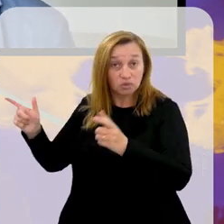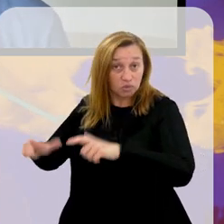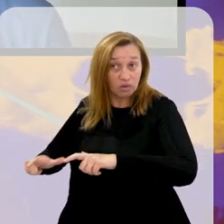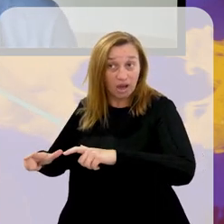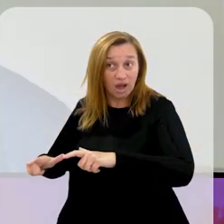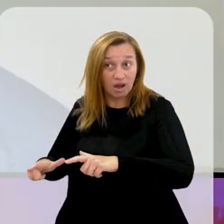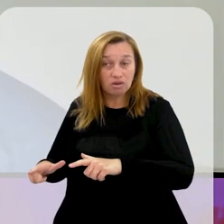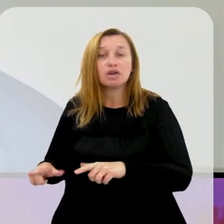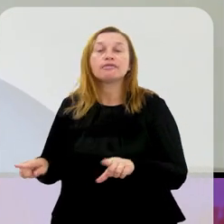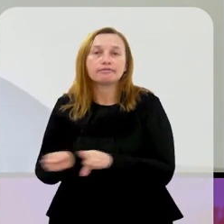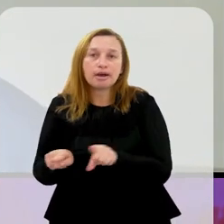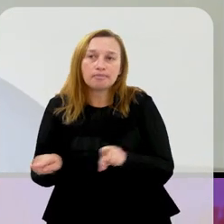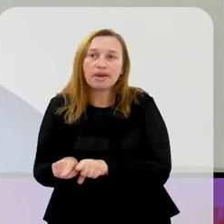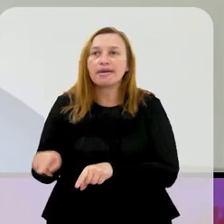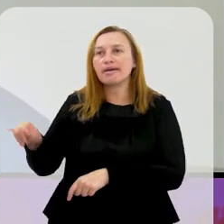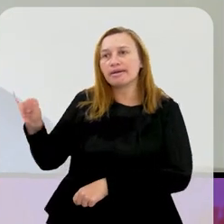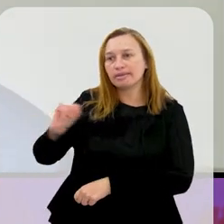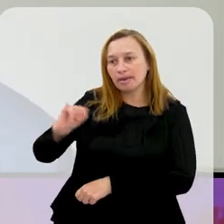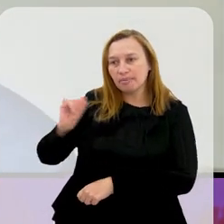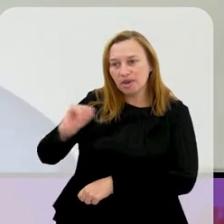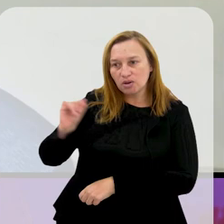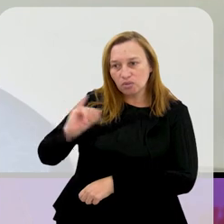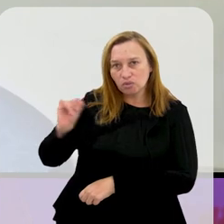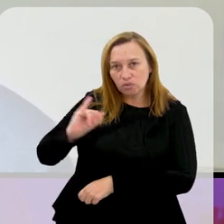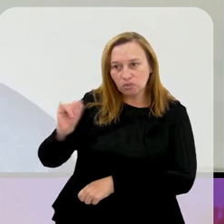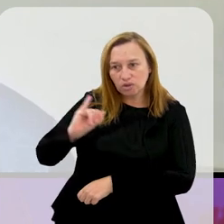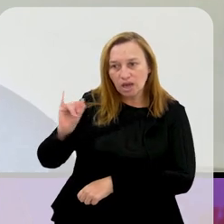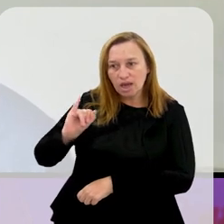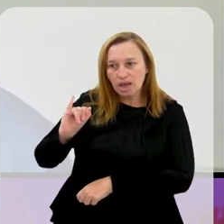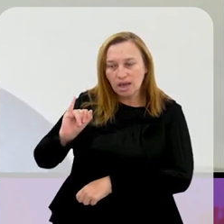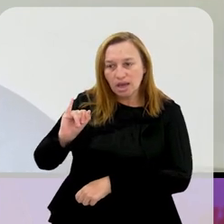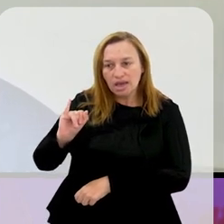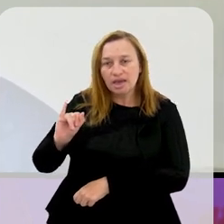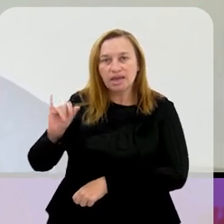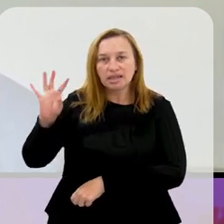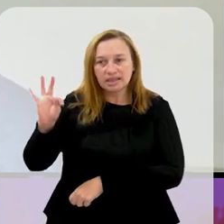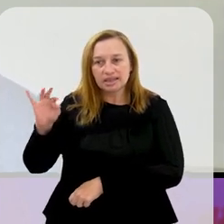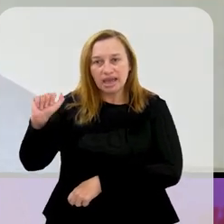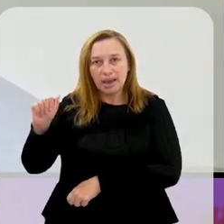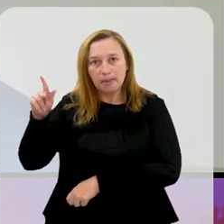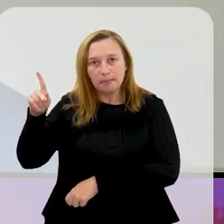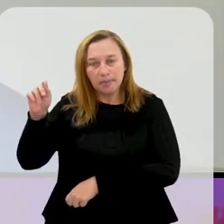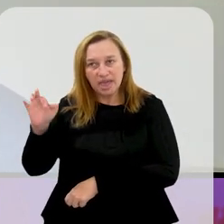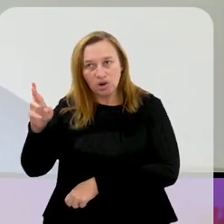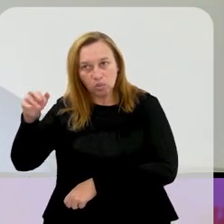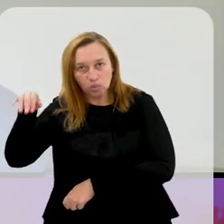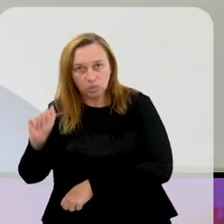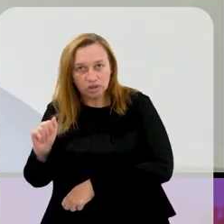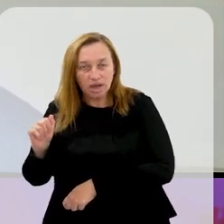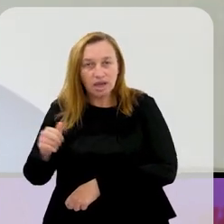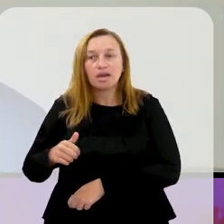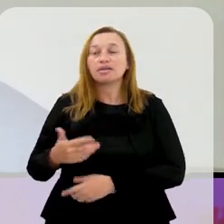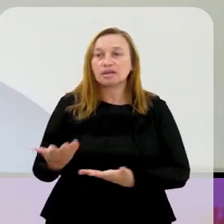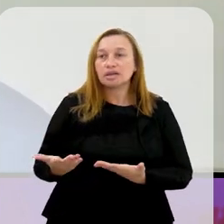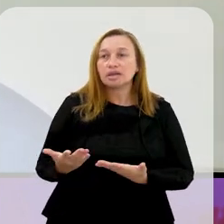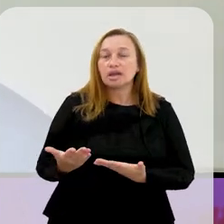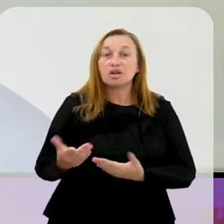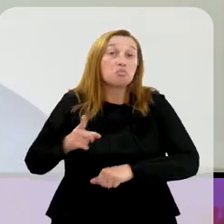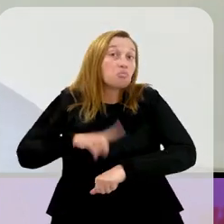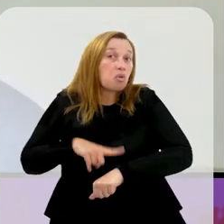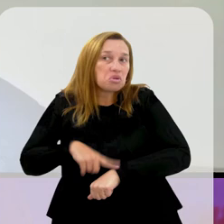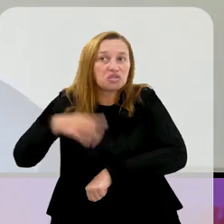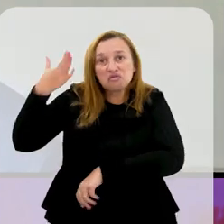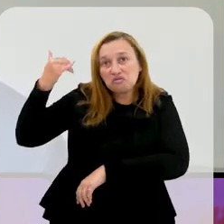a região. Até Itaperuna já teve time na primeira divisão do Rio. Enfim, era o tempo glamouroso do